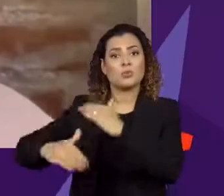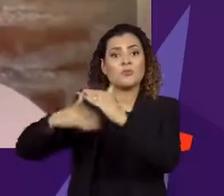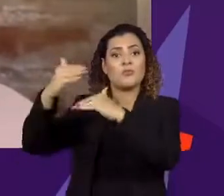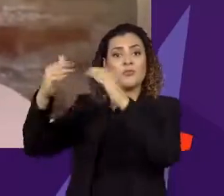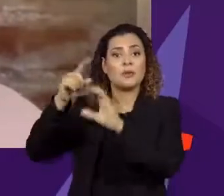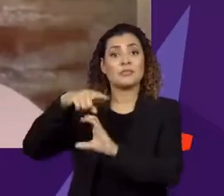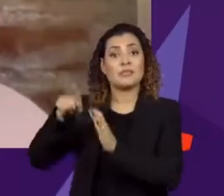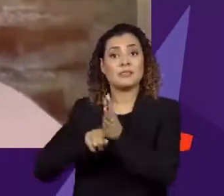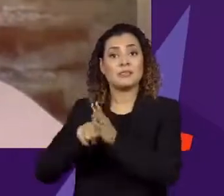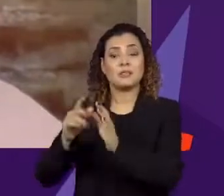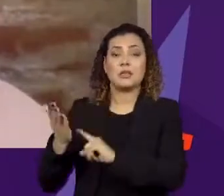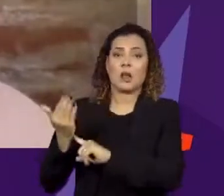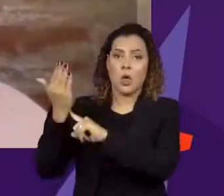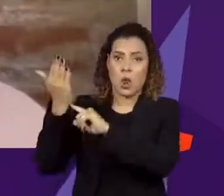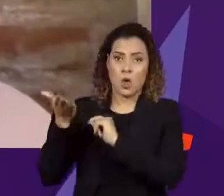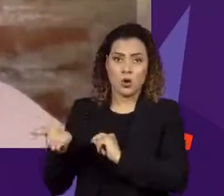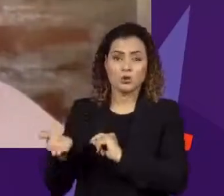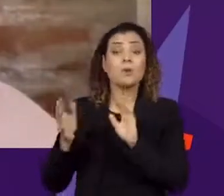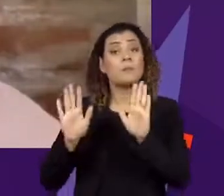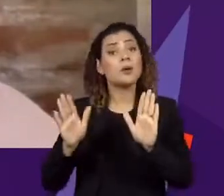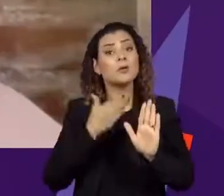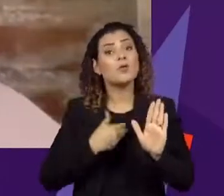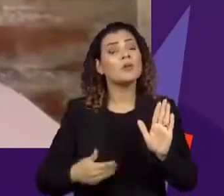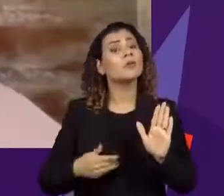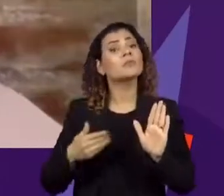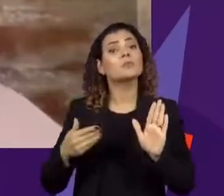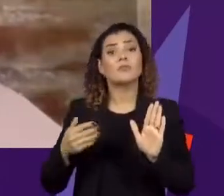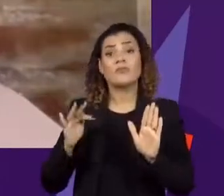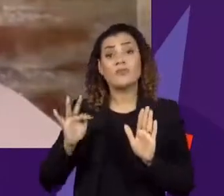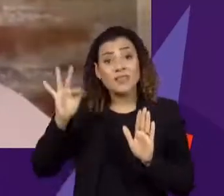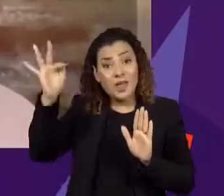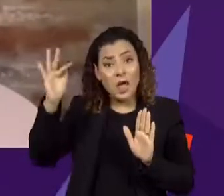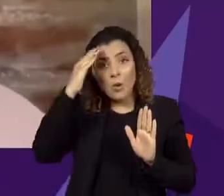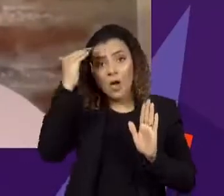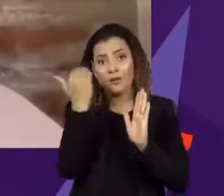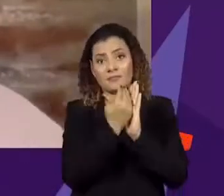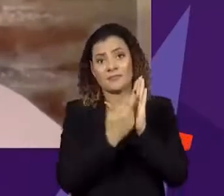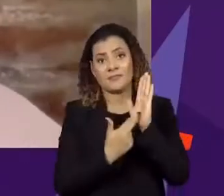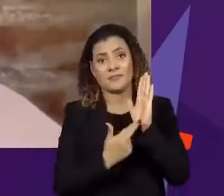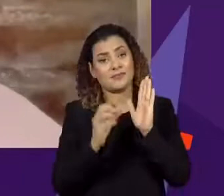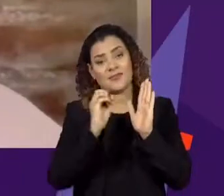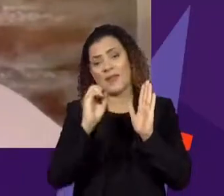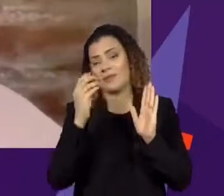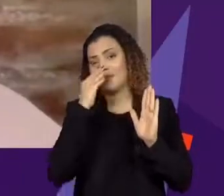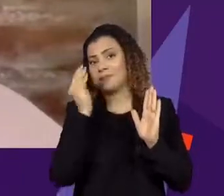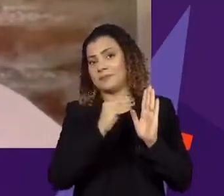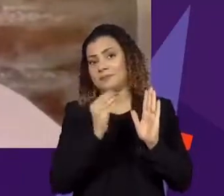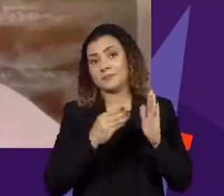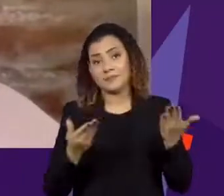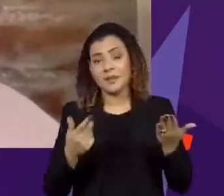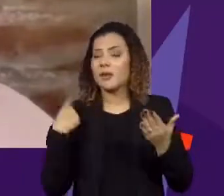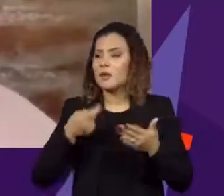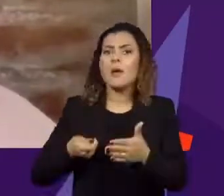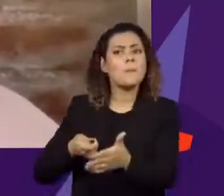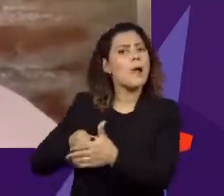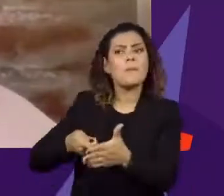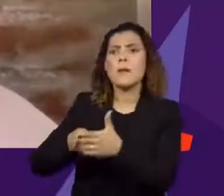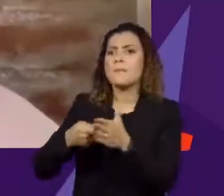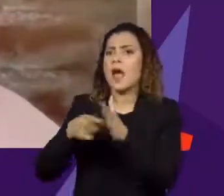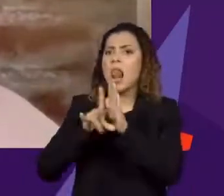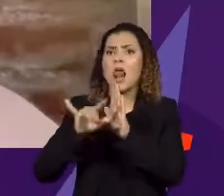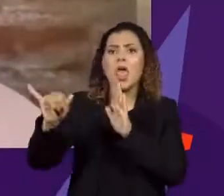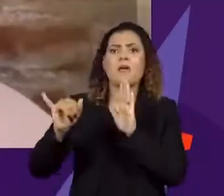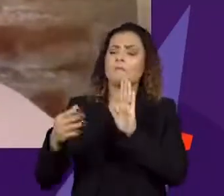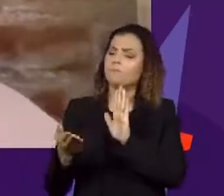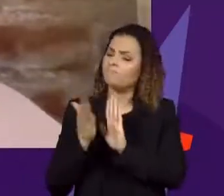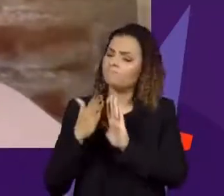Científico e Tecnológico. Mas o governo está desrespeitando isso. Então, nós temos que conseguir que ele cumpra a letra da lei. Ele